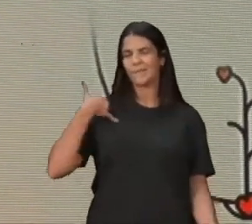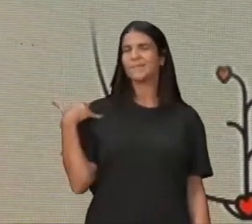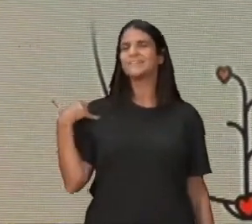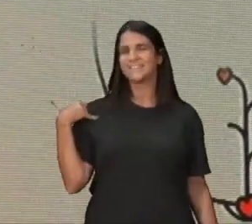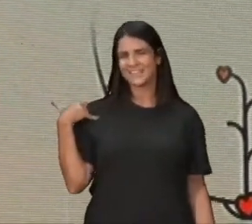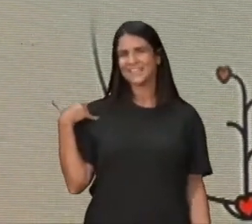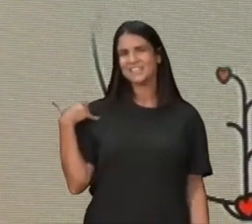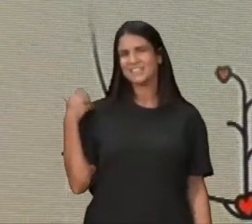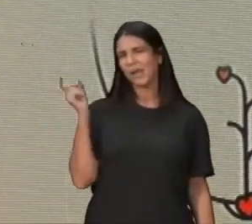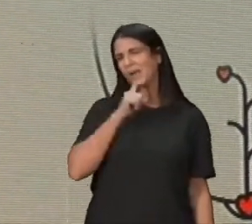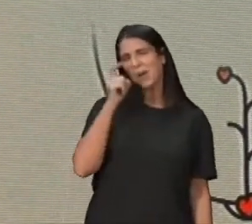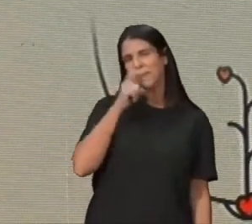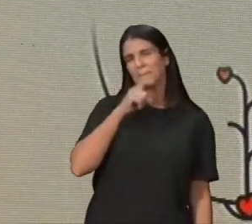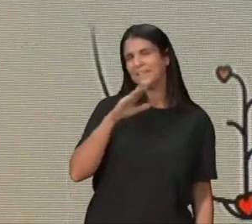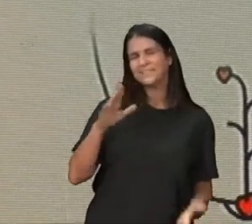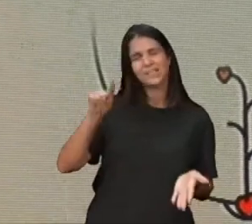vai mentir para quem você quiser,